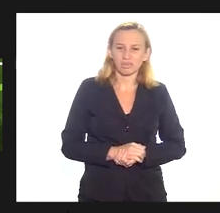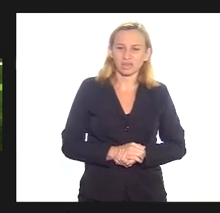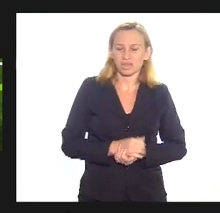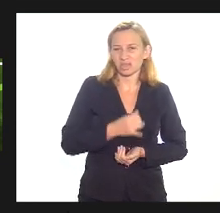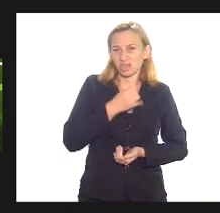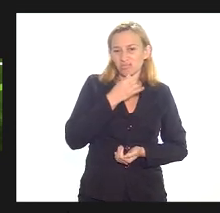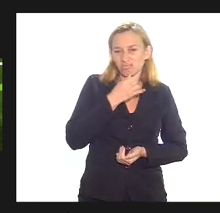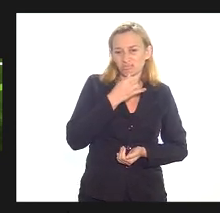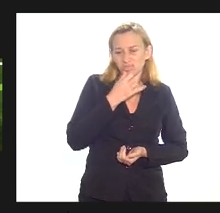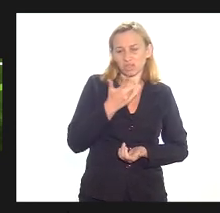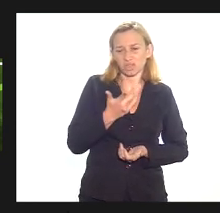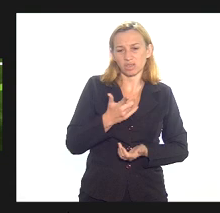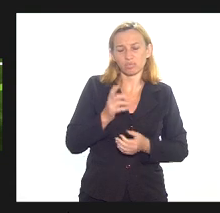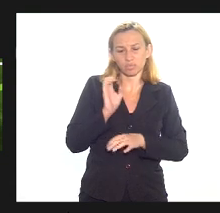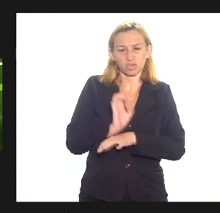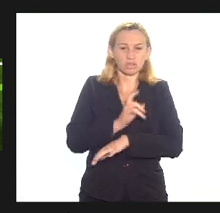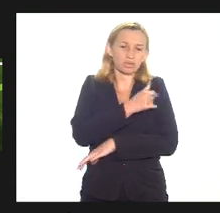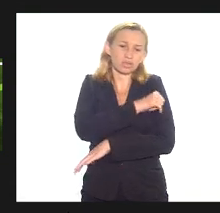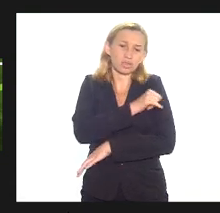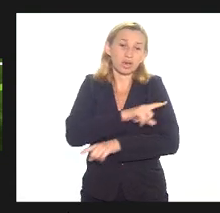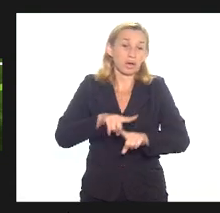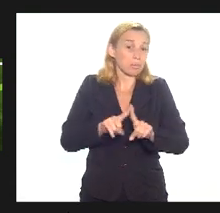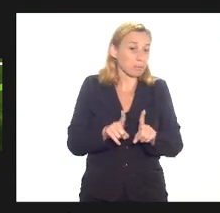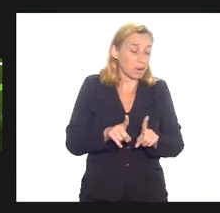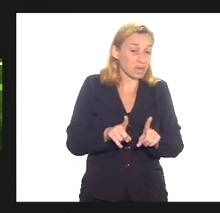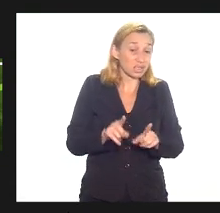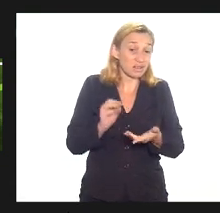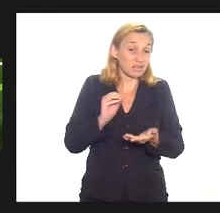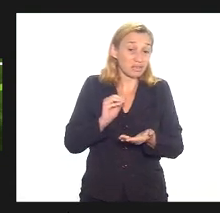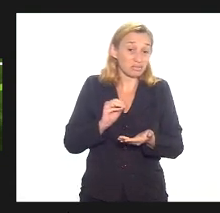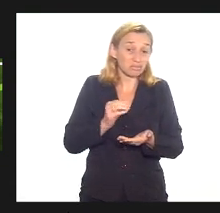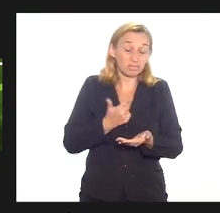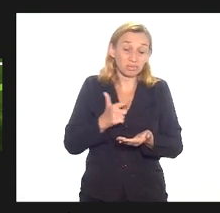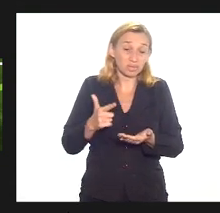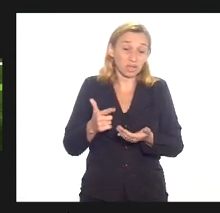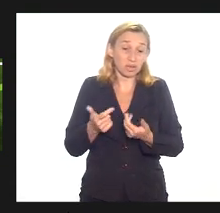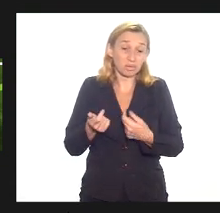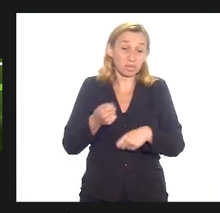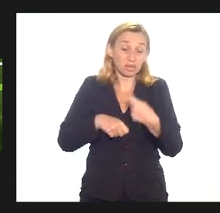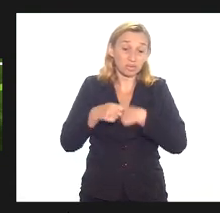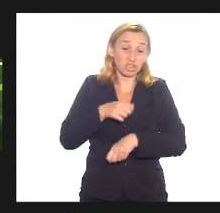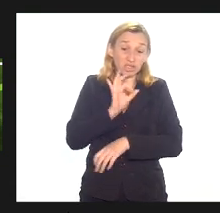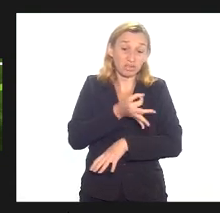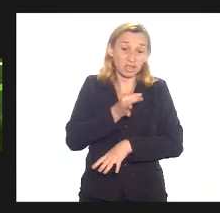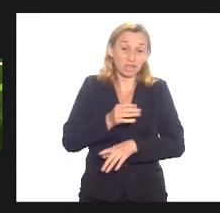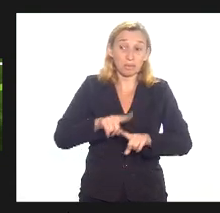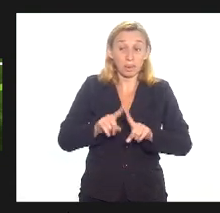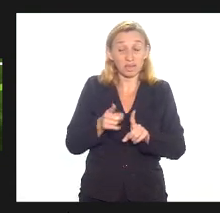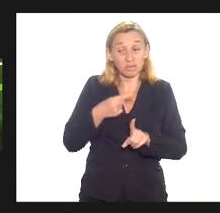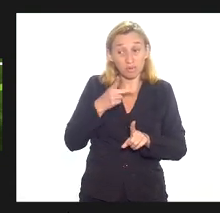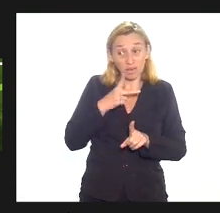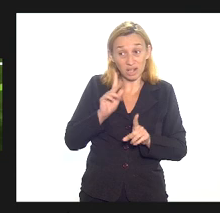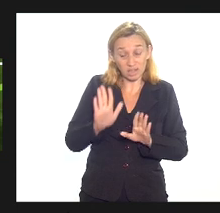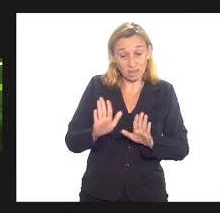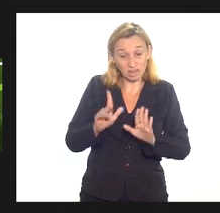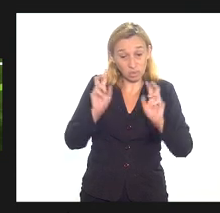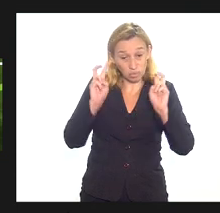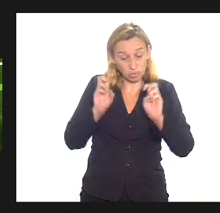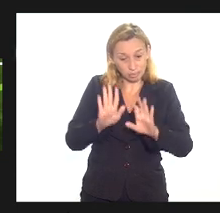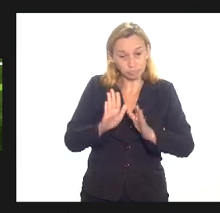desgraça para o estado do Rio de Janeiro mas é uma desgraça que é maior administrado mas eu não vou como eu disse eu não vou entrar nesse detalhe presidente